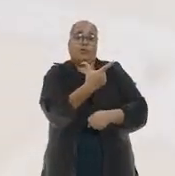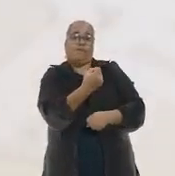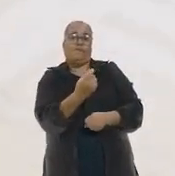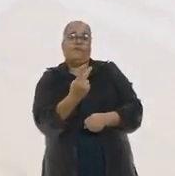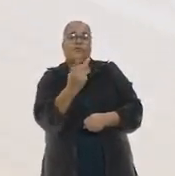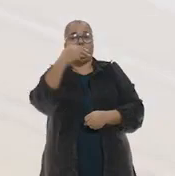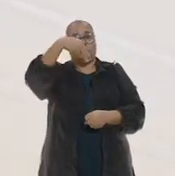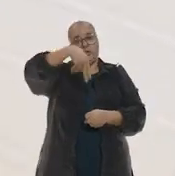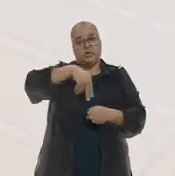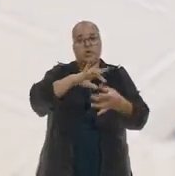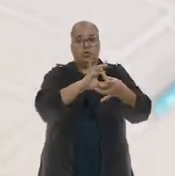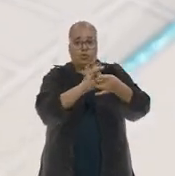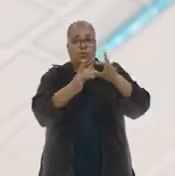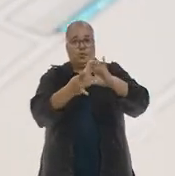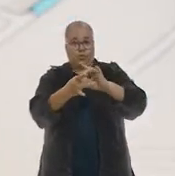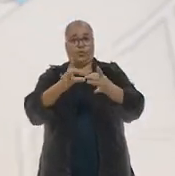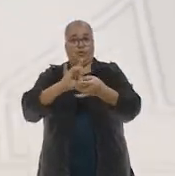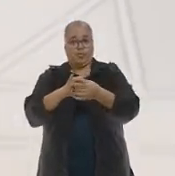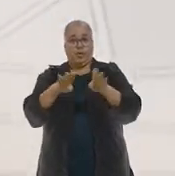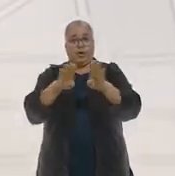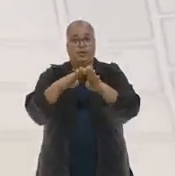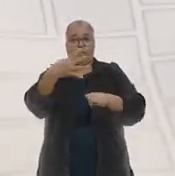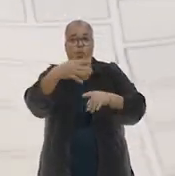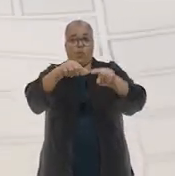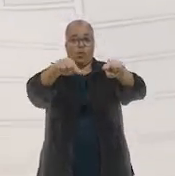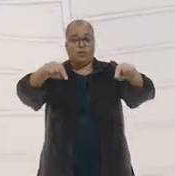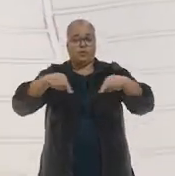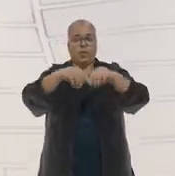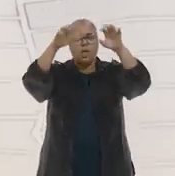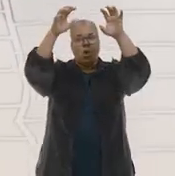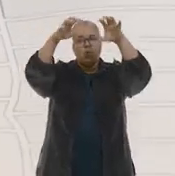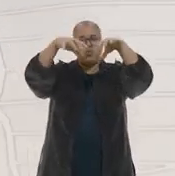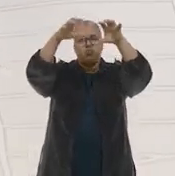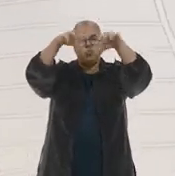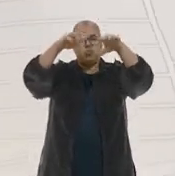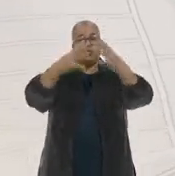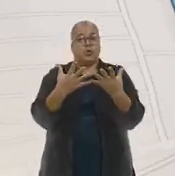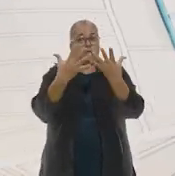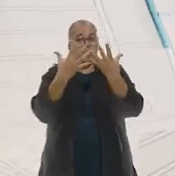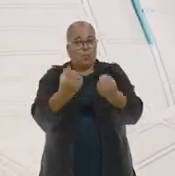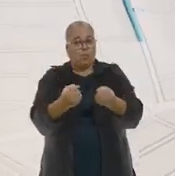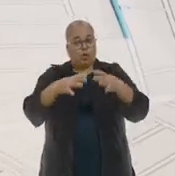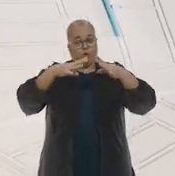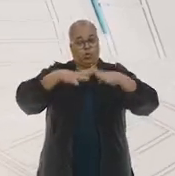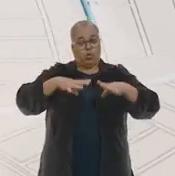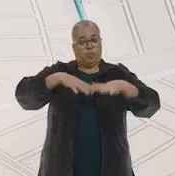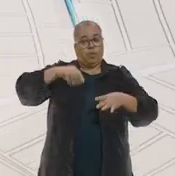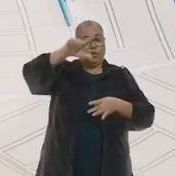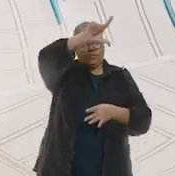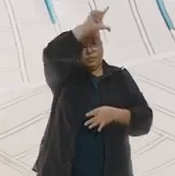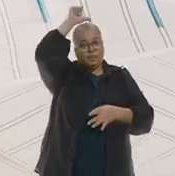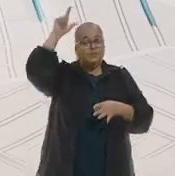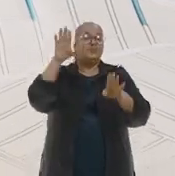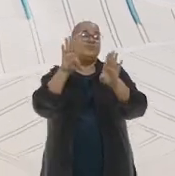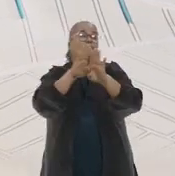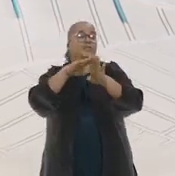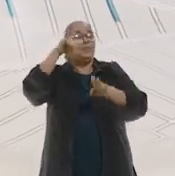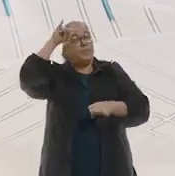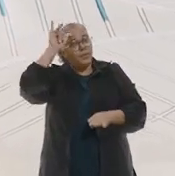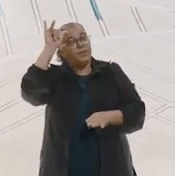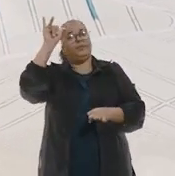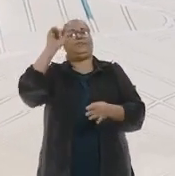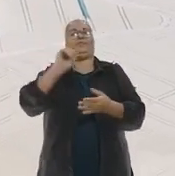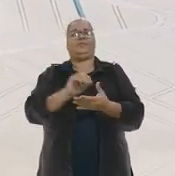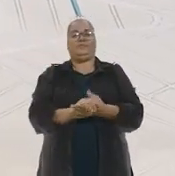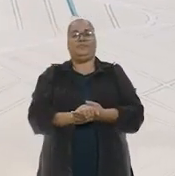a construção de 20 quilômetros de redes e 4 represas para contenção de água de chuva no Parque Santa